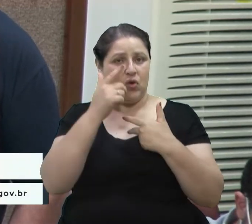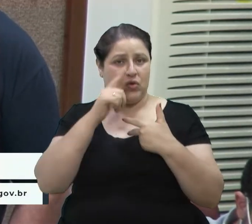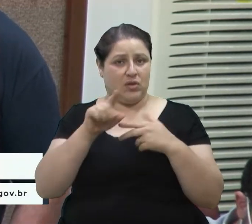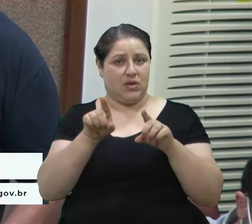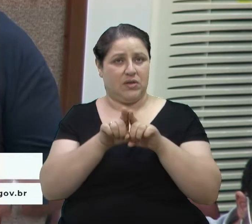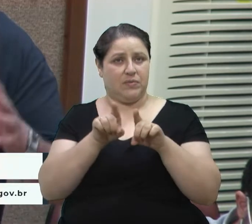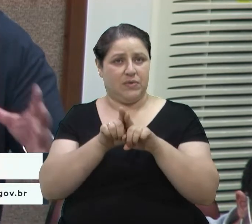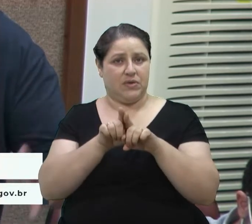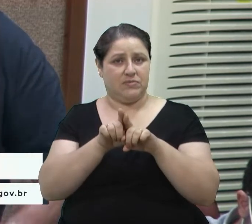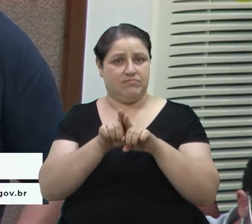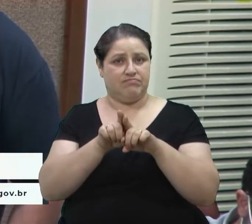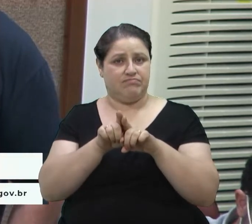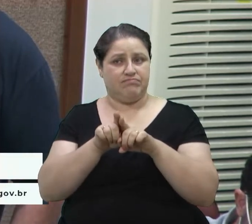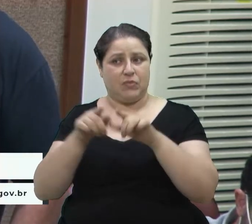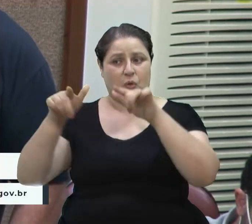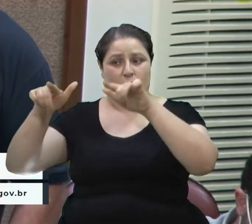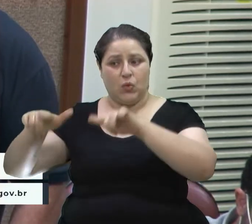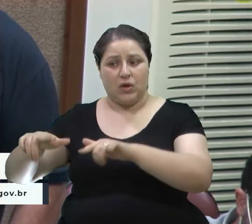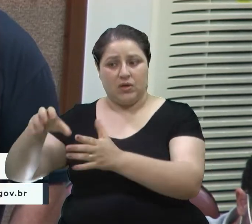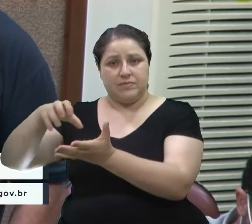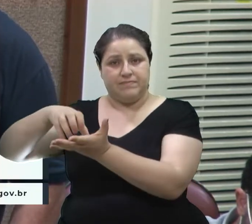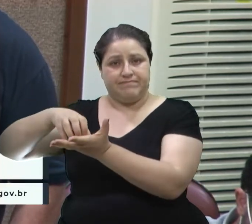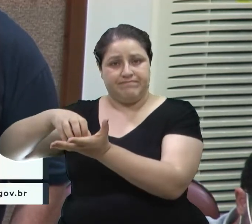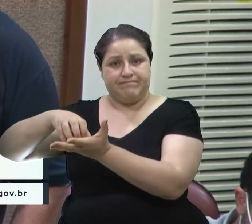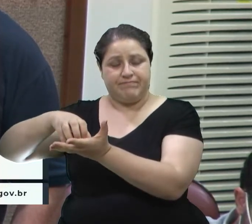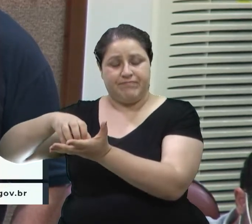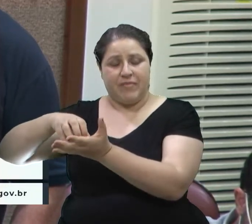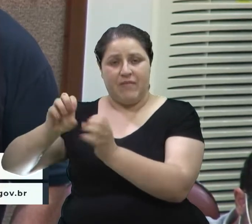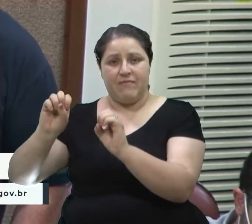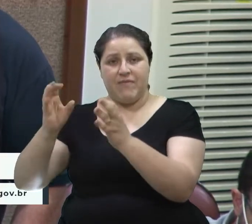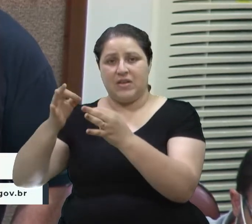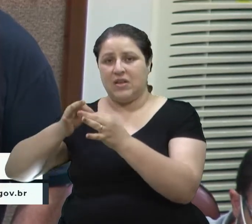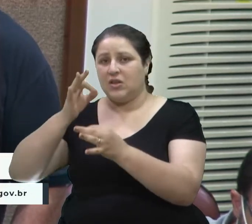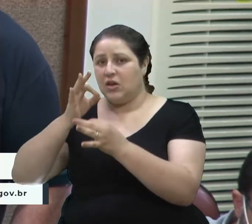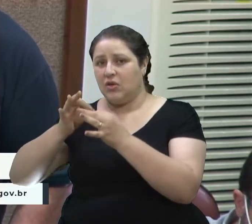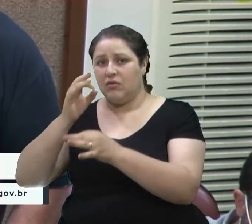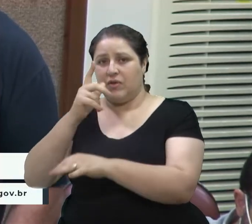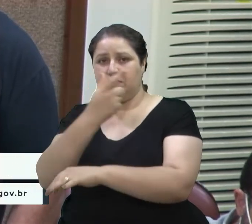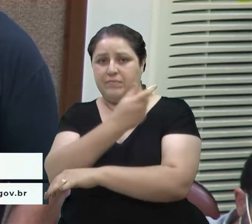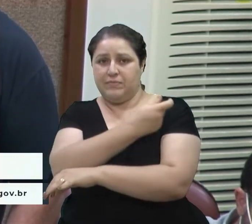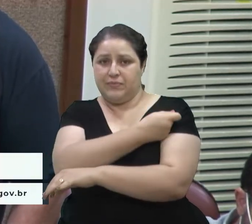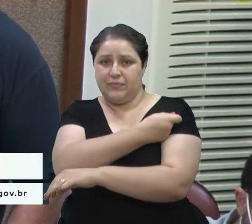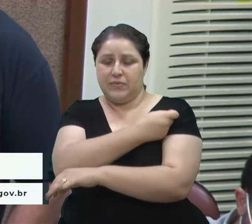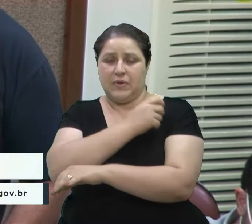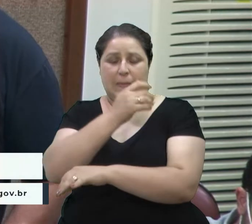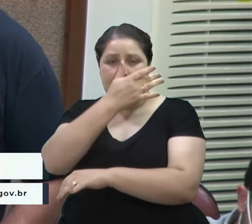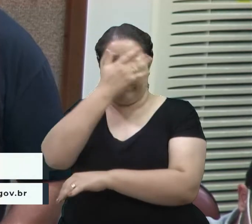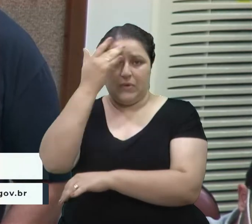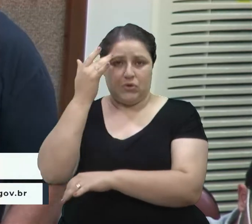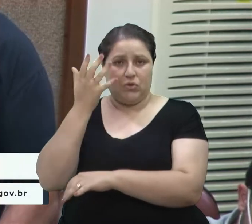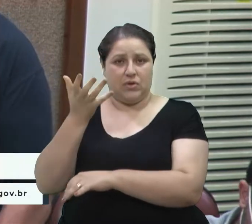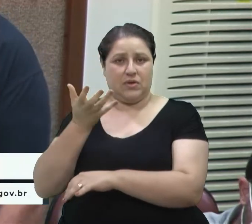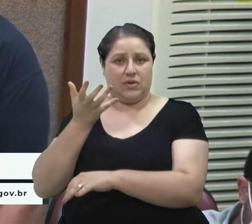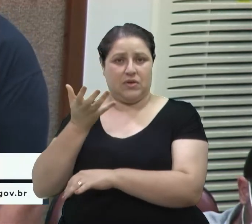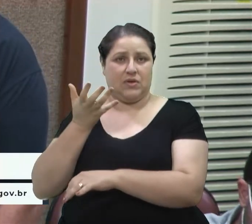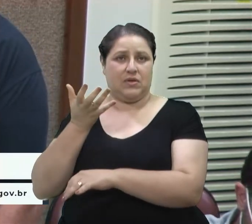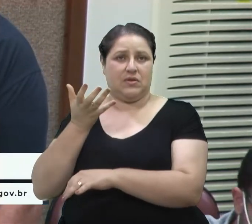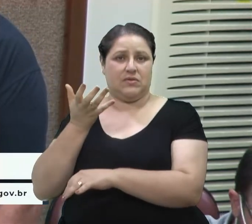ponto de vacinação na festa da UPA para as pessoas que desejam